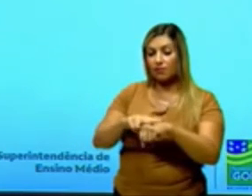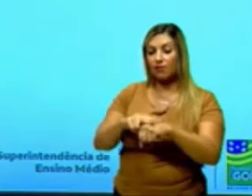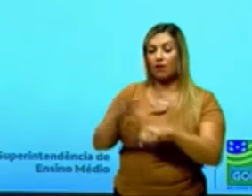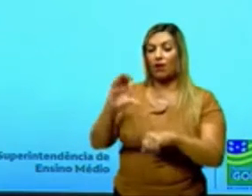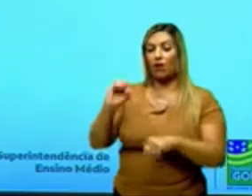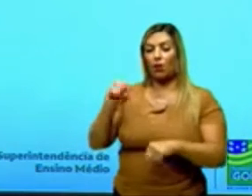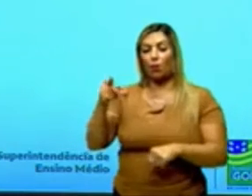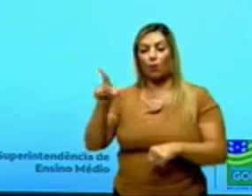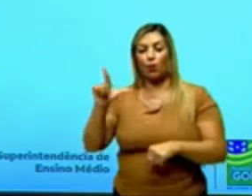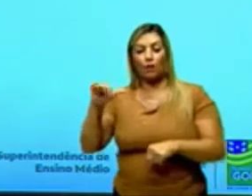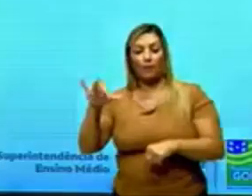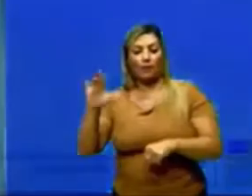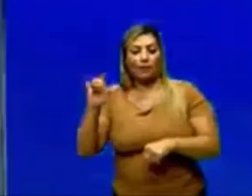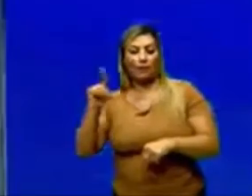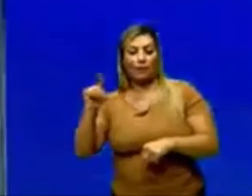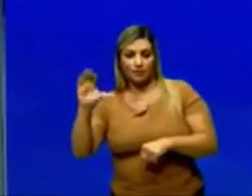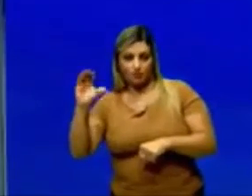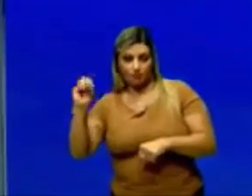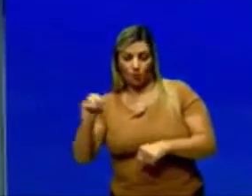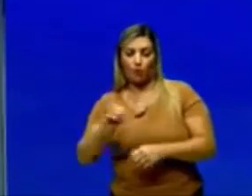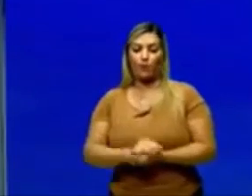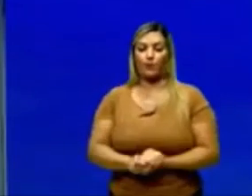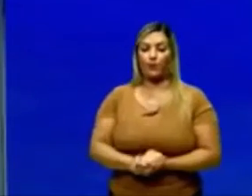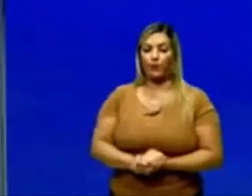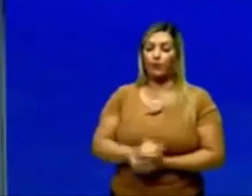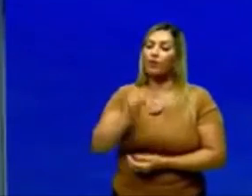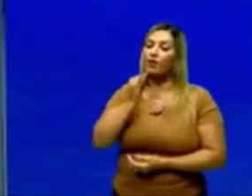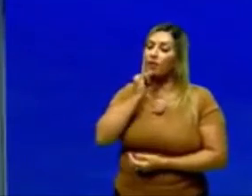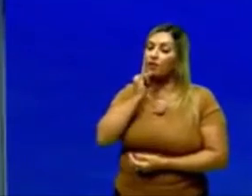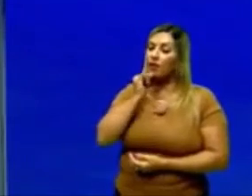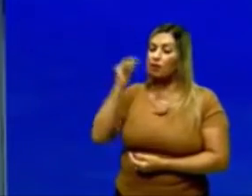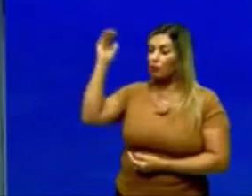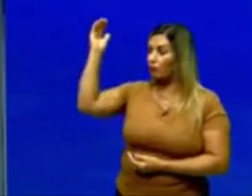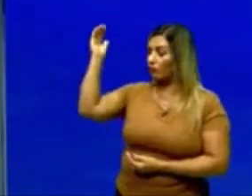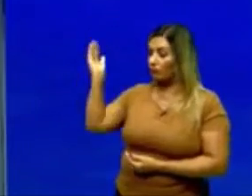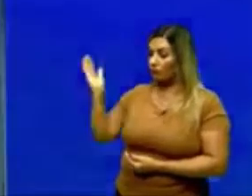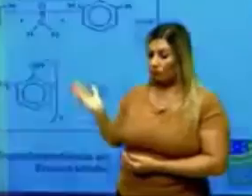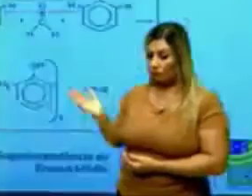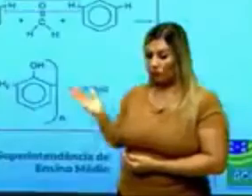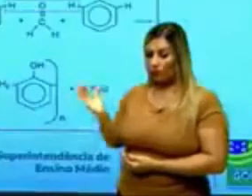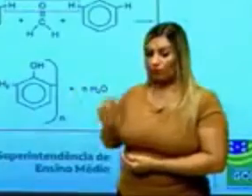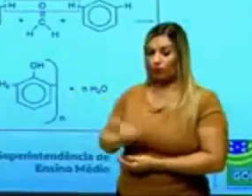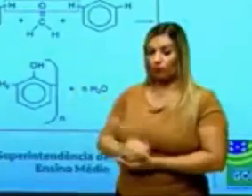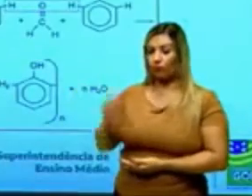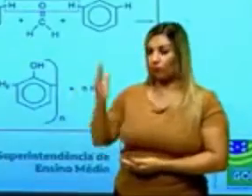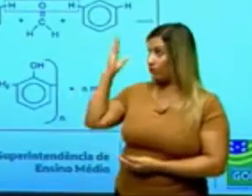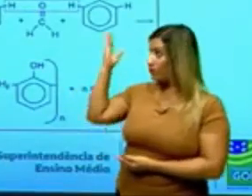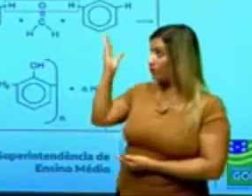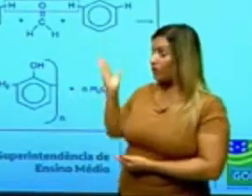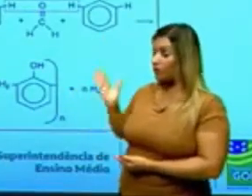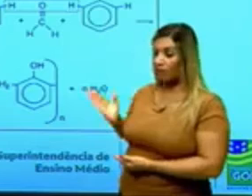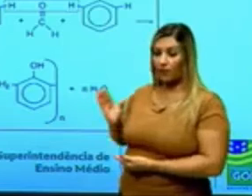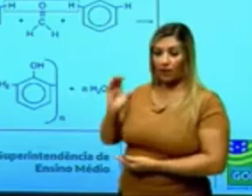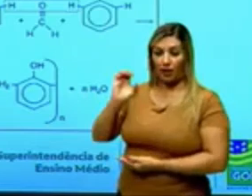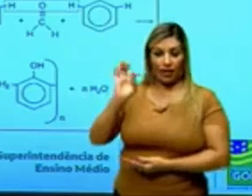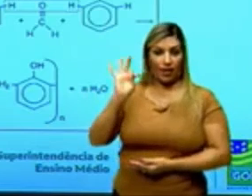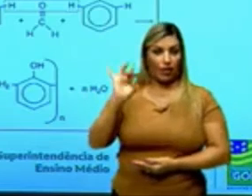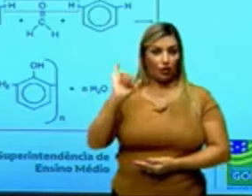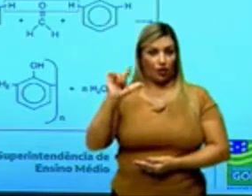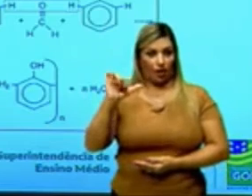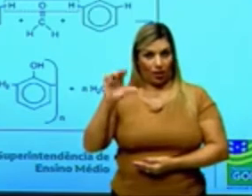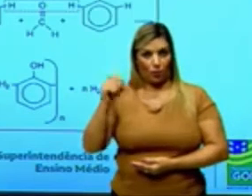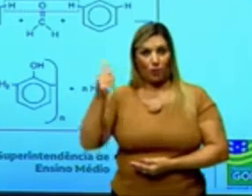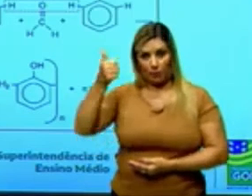Copolimerização, ok? E aqui eu tenho o exemplo dos três casos, né, aqui, olha, o etileno, né, como vocês podem ver na tela,